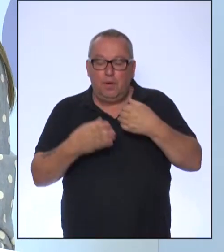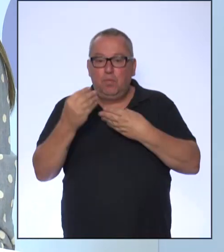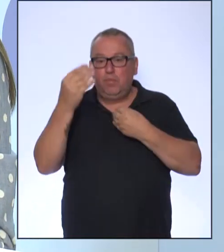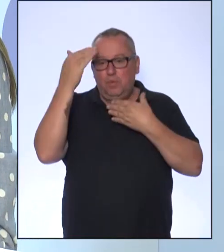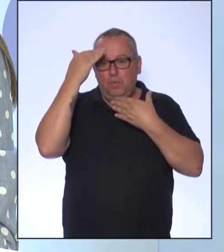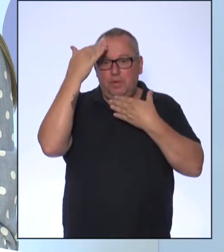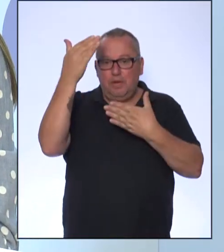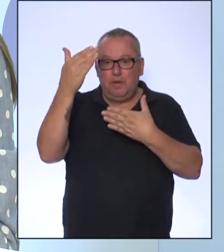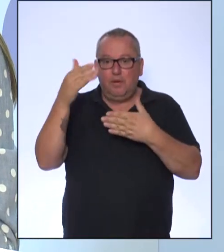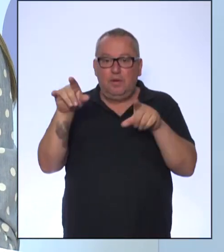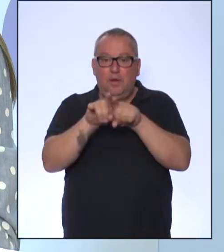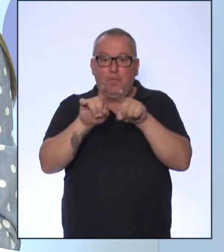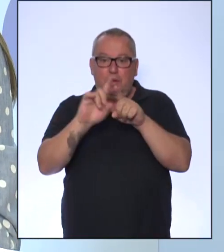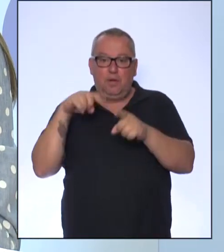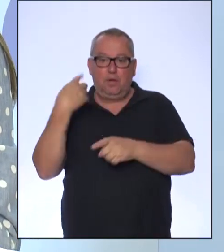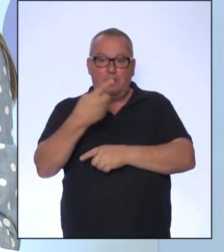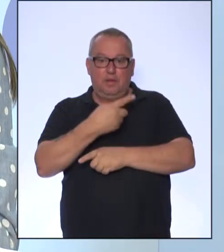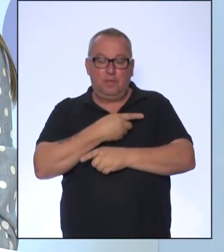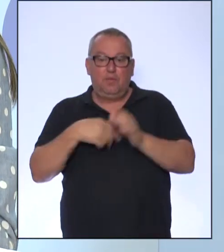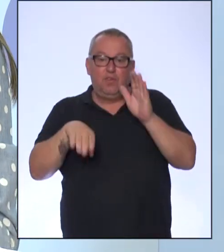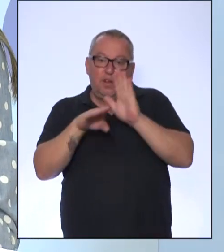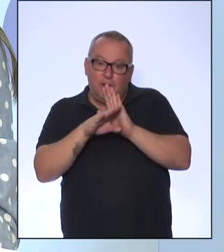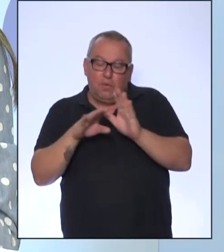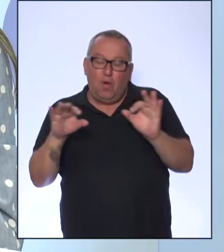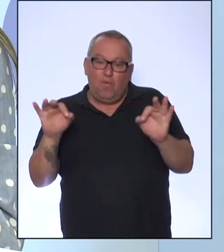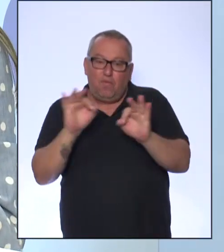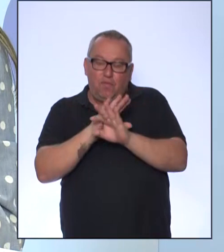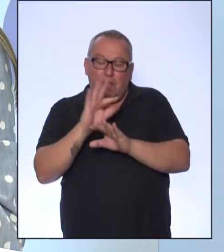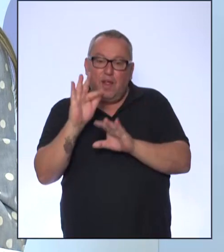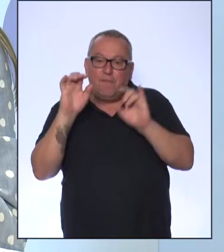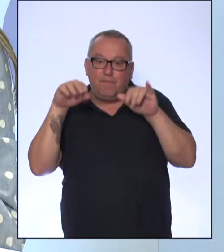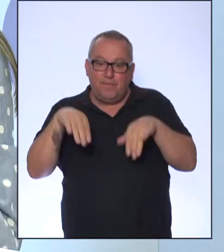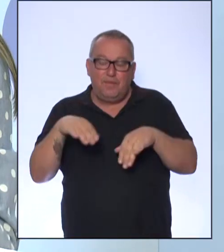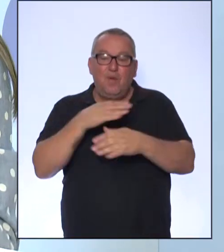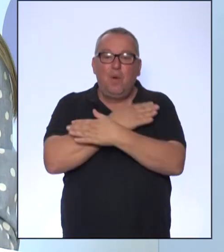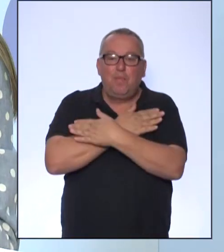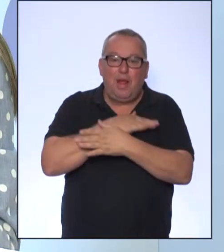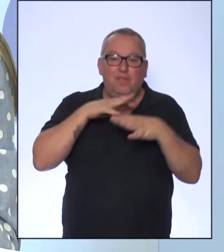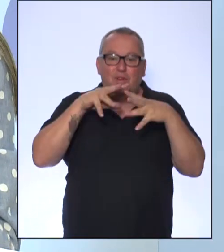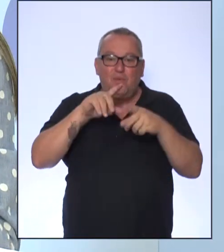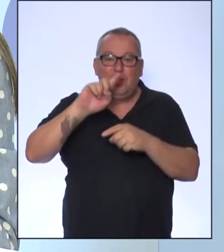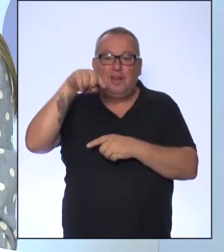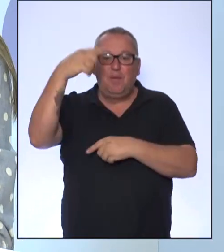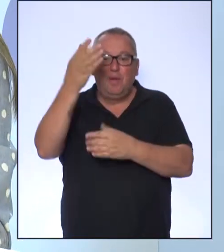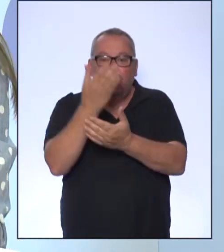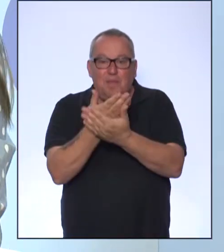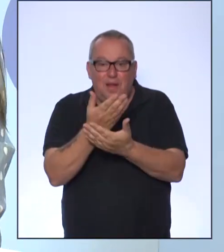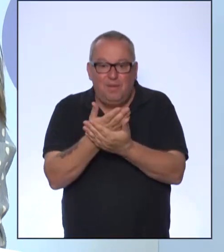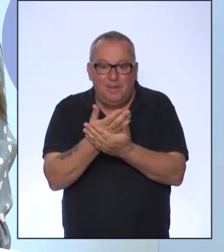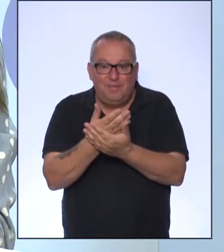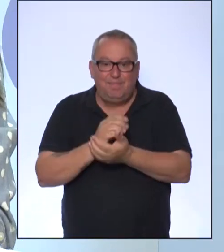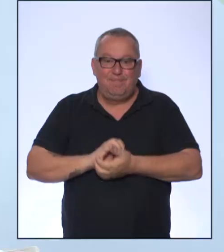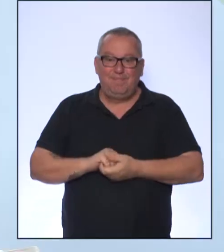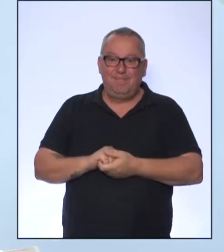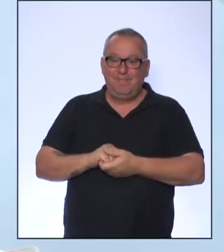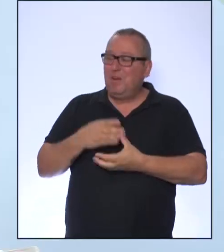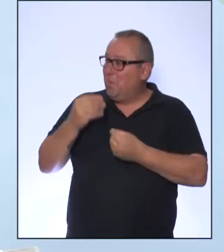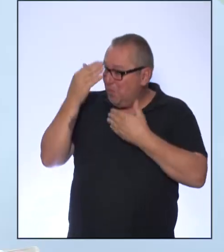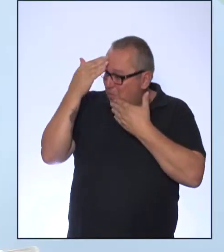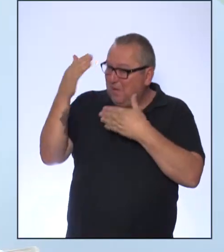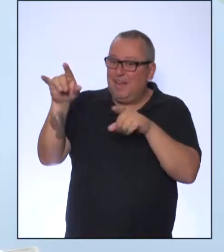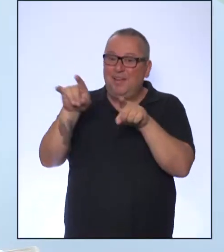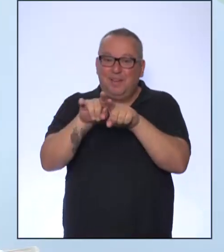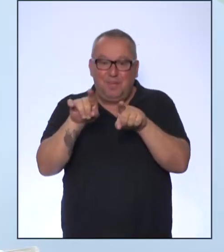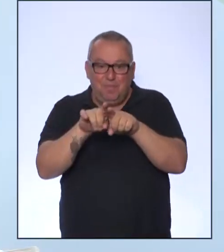obrigado. E nós estamos chegando ao fim. Então um grande abraço a todos. Até a próxima aula. Muito obrigada